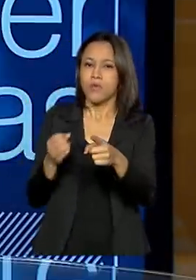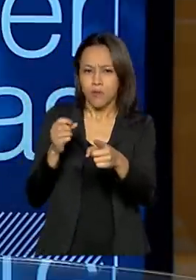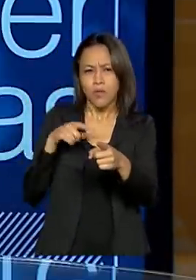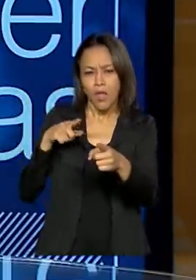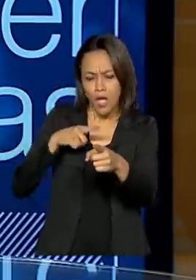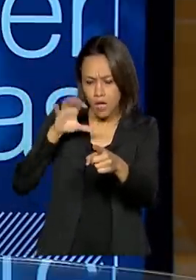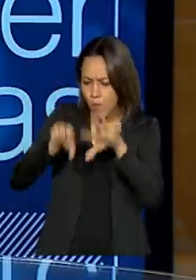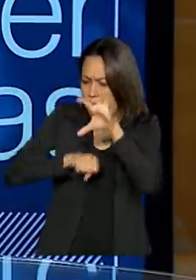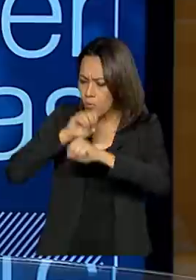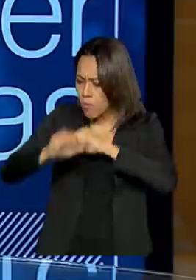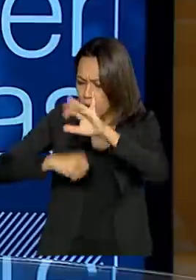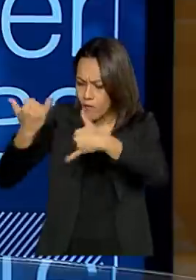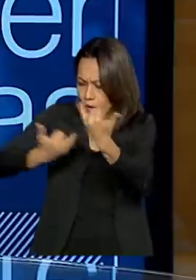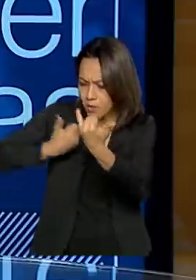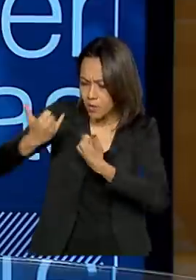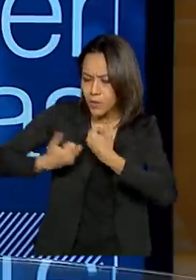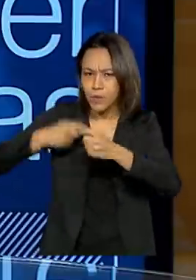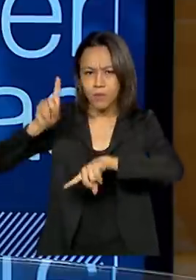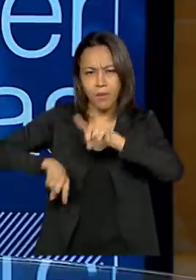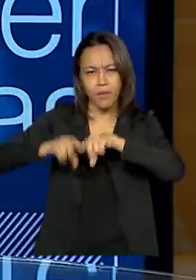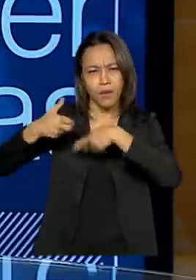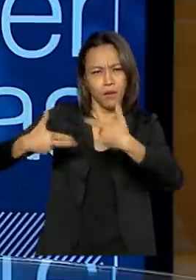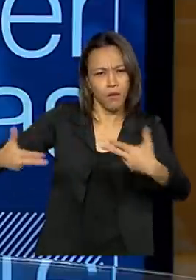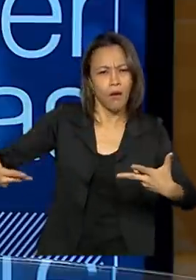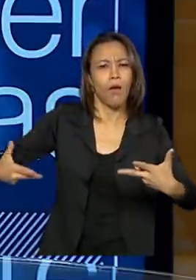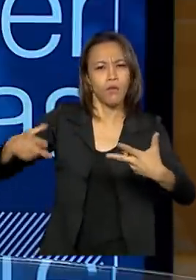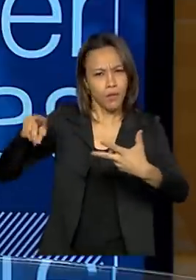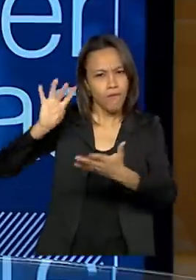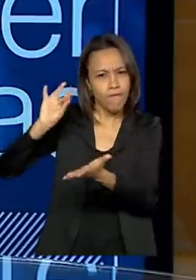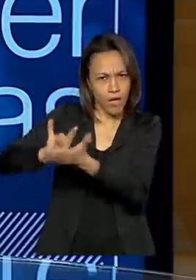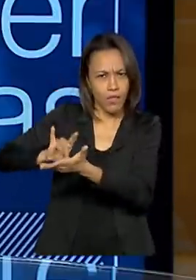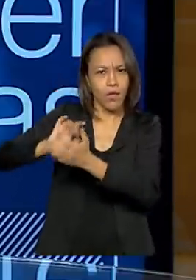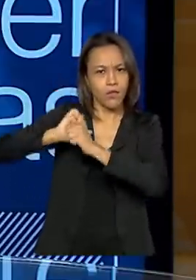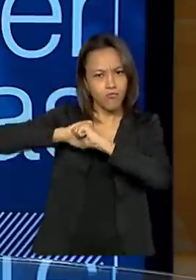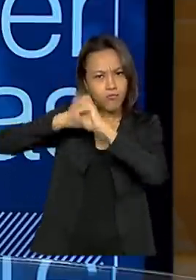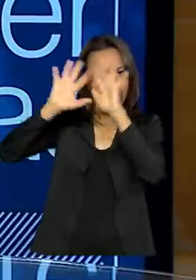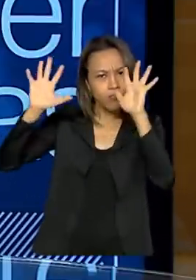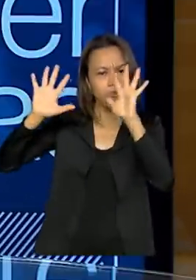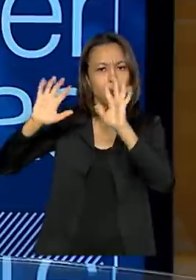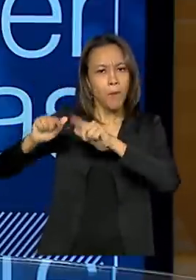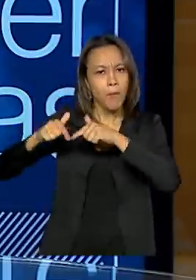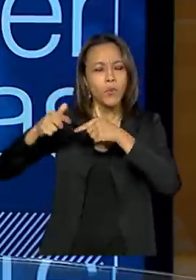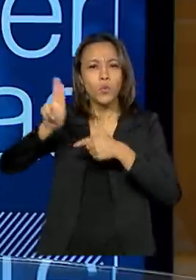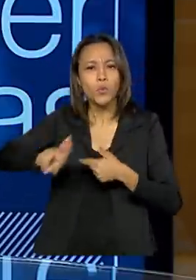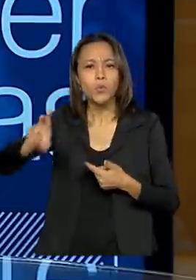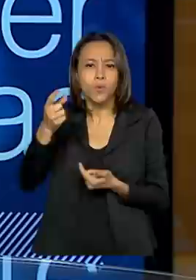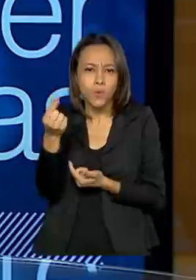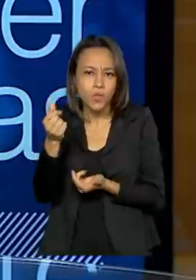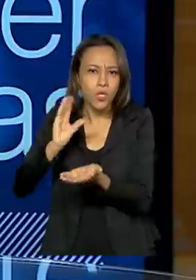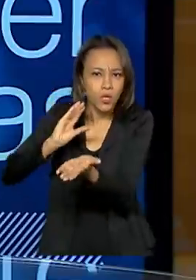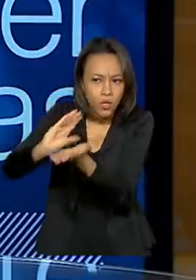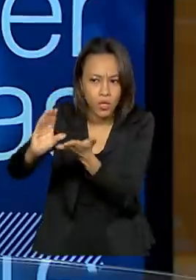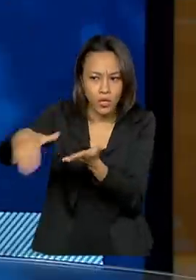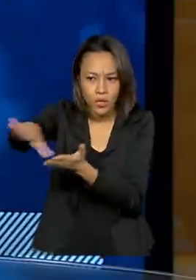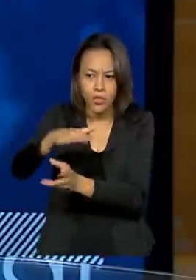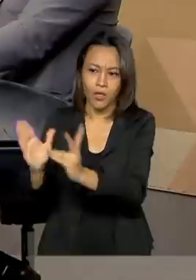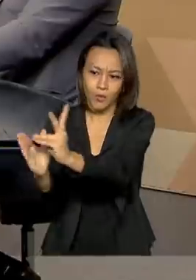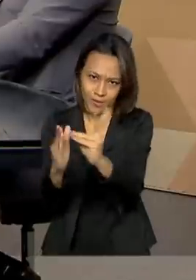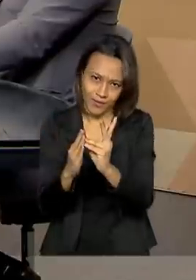encontra todo o material que traz a verdade e a transparência dos recursos aplicados nas questões indígenas.